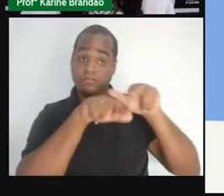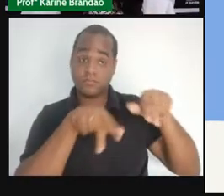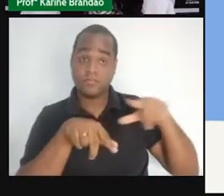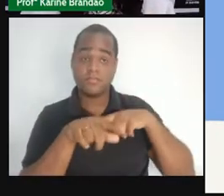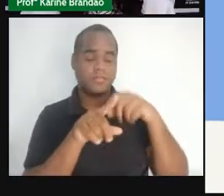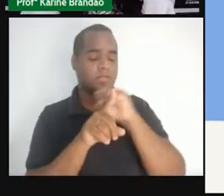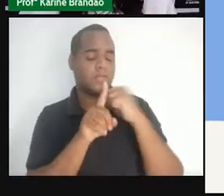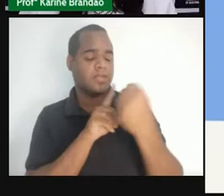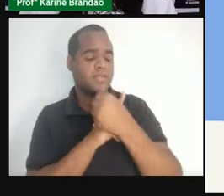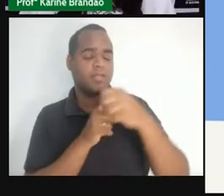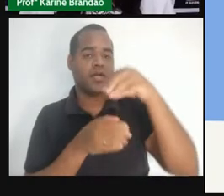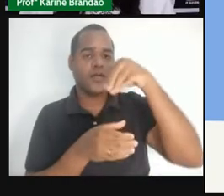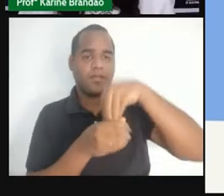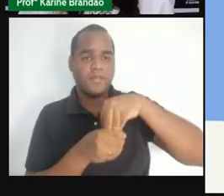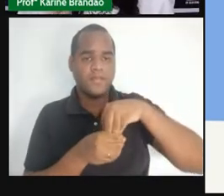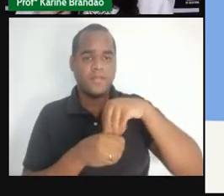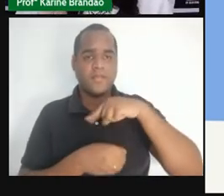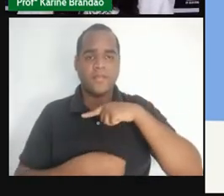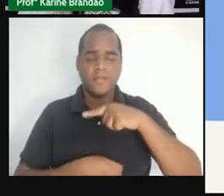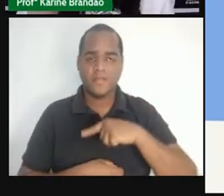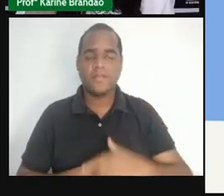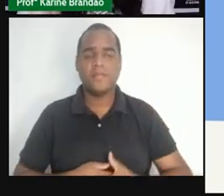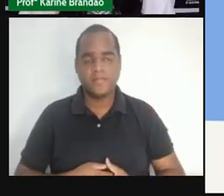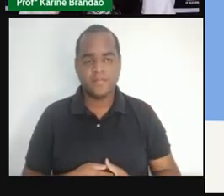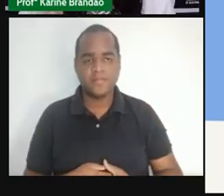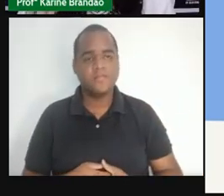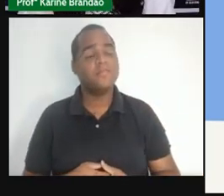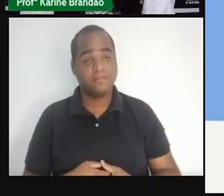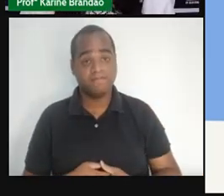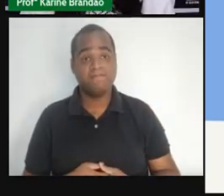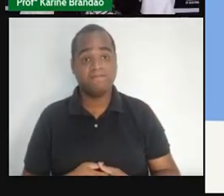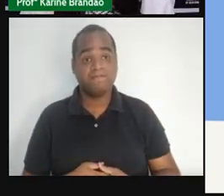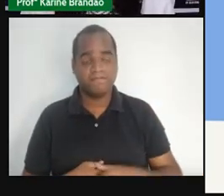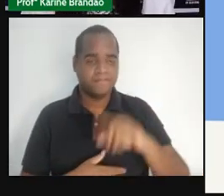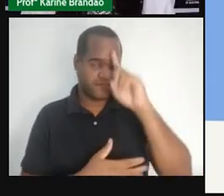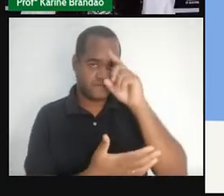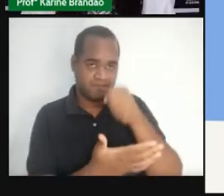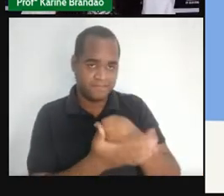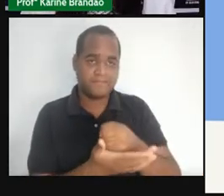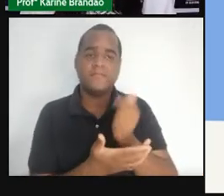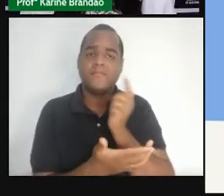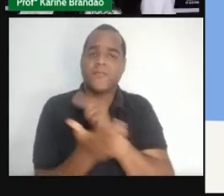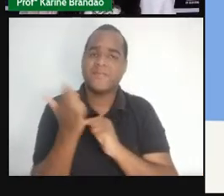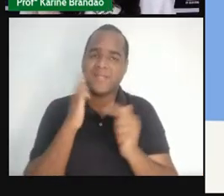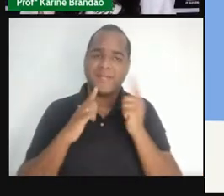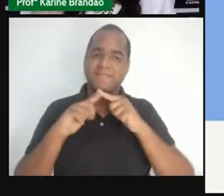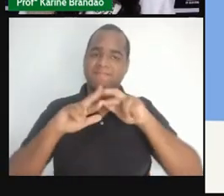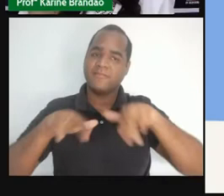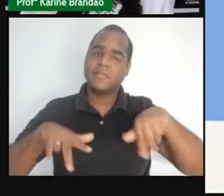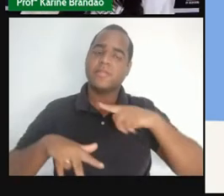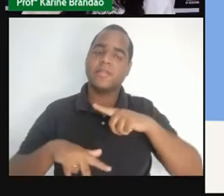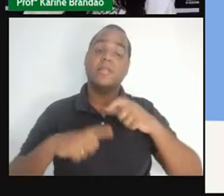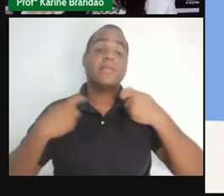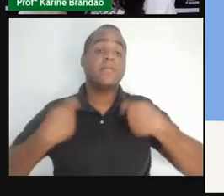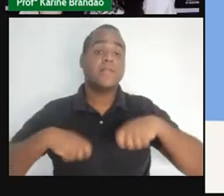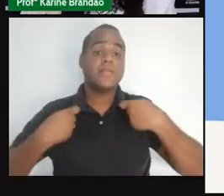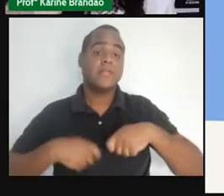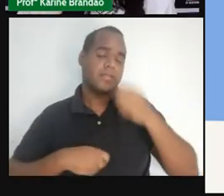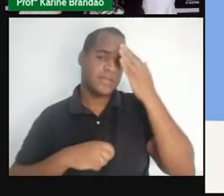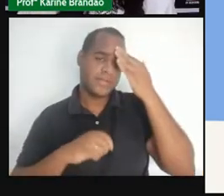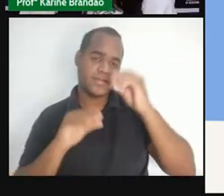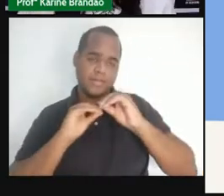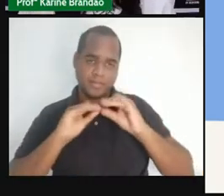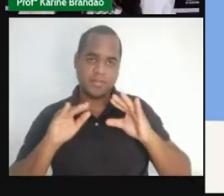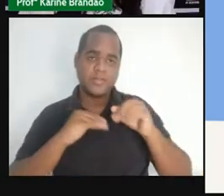nossa sociedade, inclusive o quanto impacta as decisões que a gente toma, né? A gente precisa compreender que